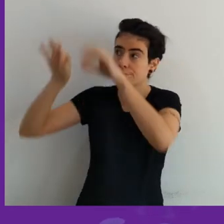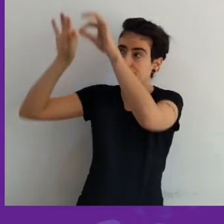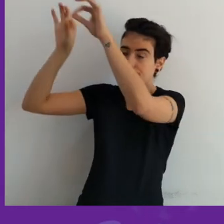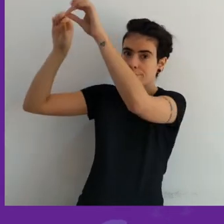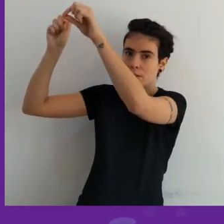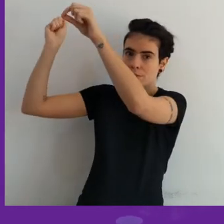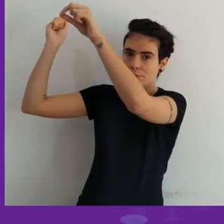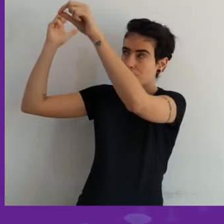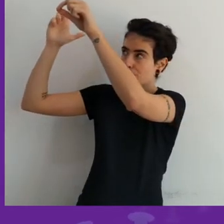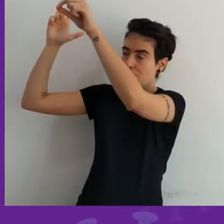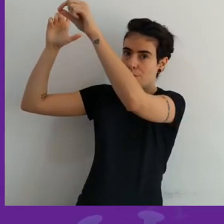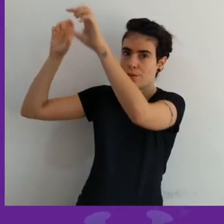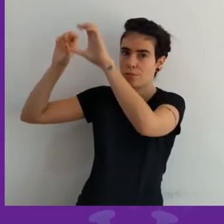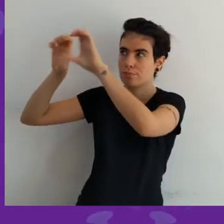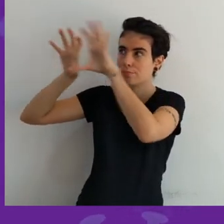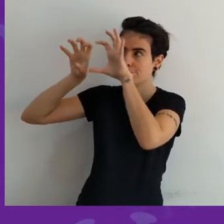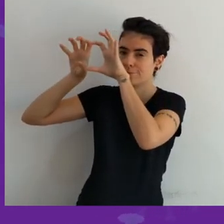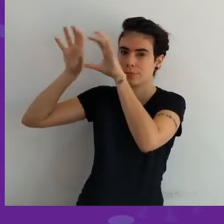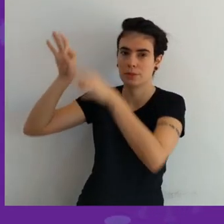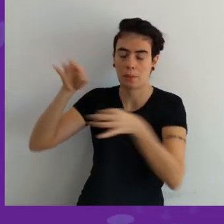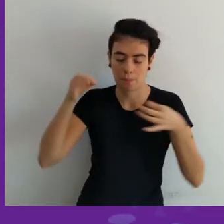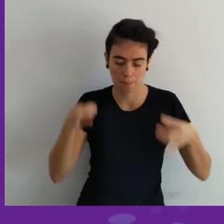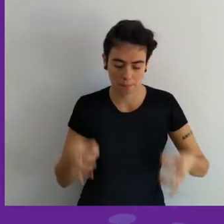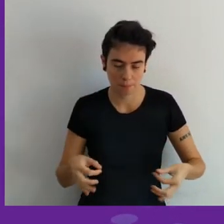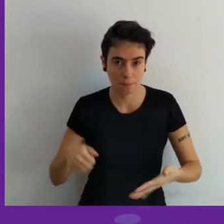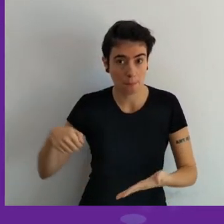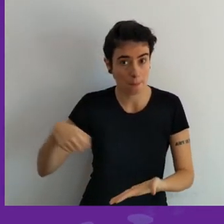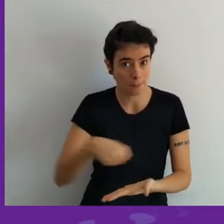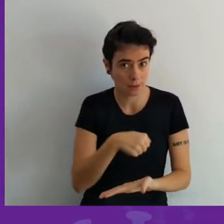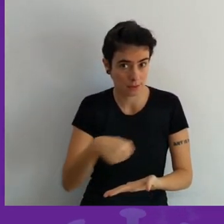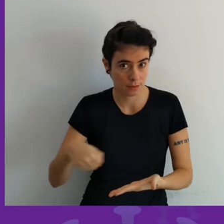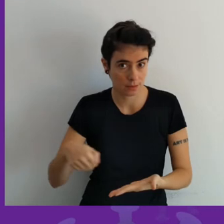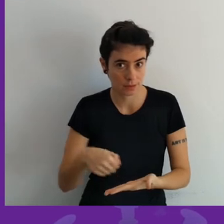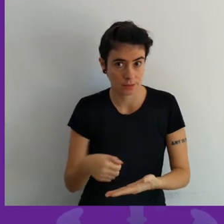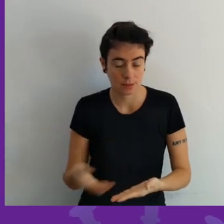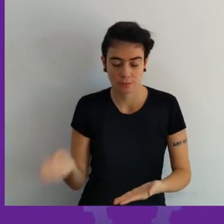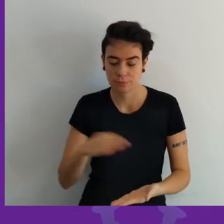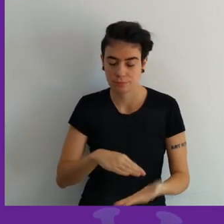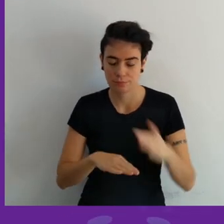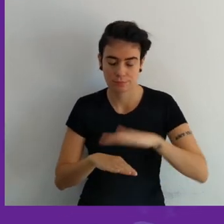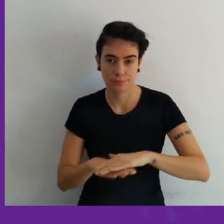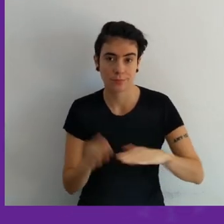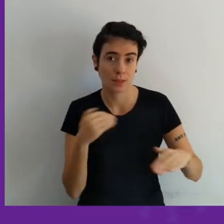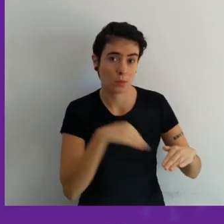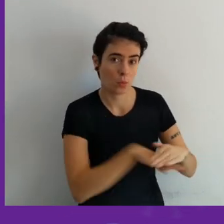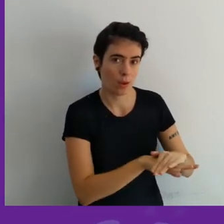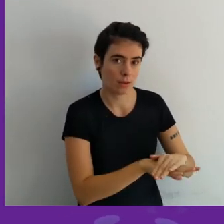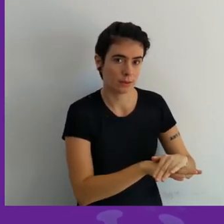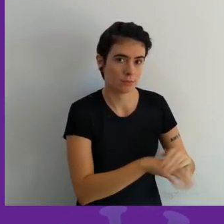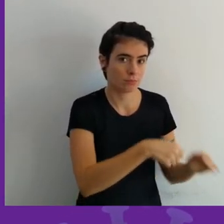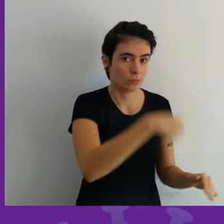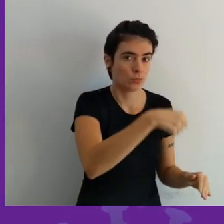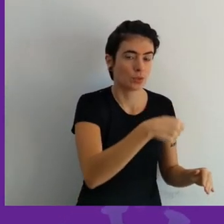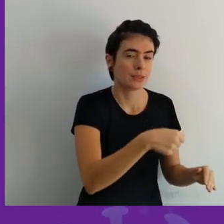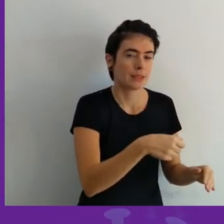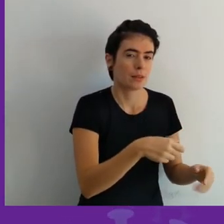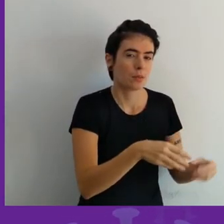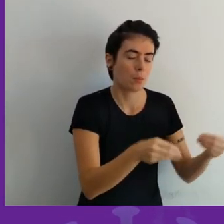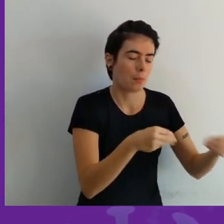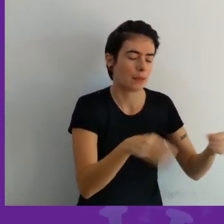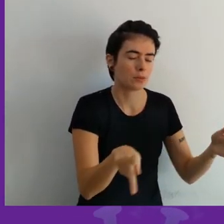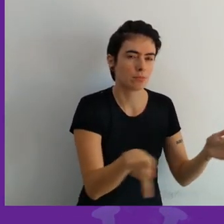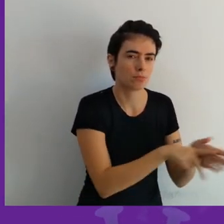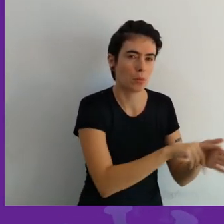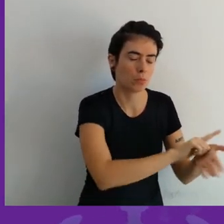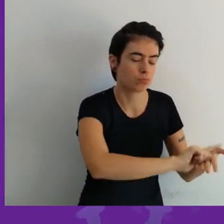meia hora depois disso aí essa máscara é lavada com água e sabão normalmente aí a gente coloca para secar e